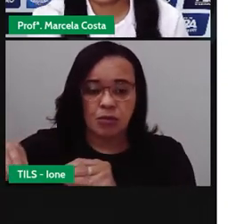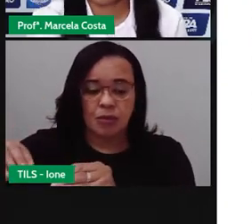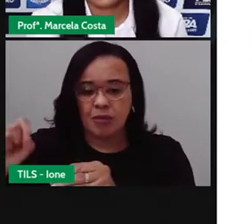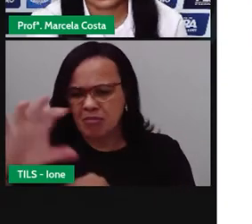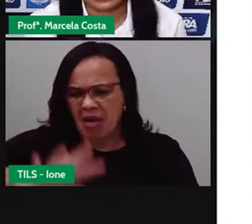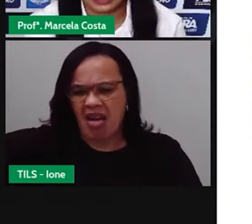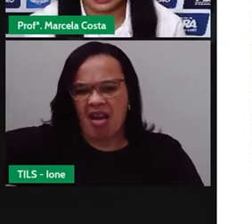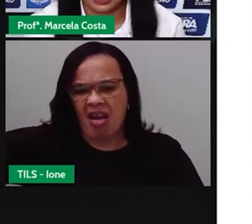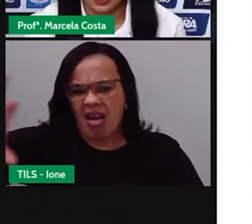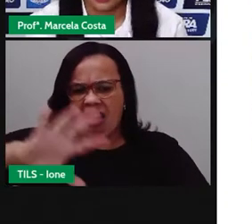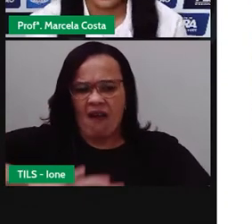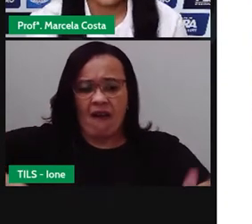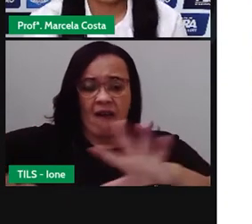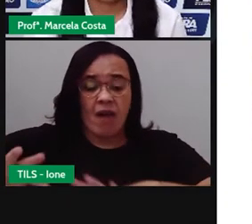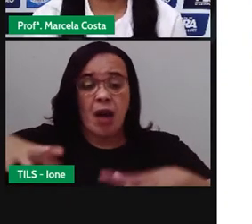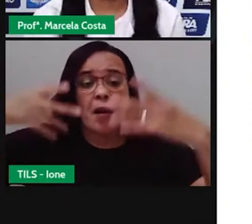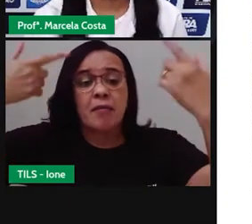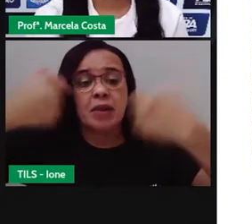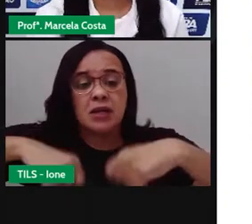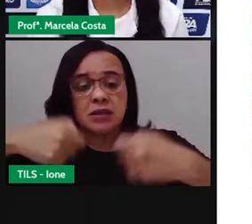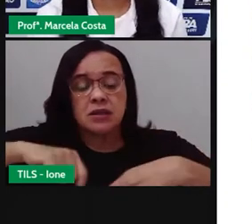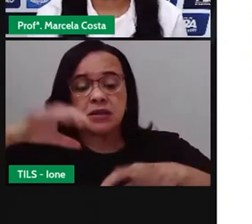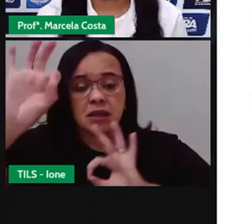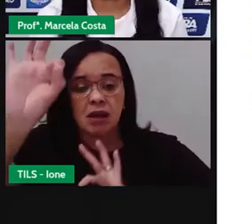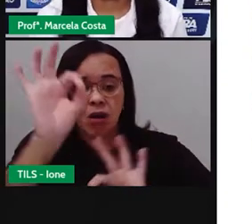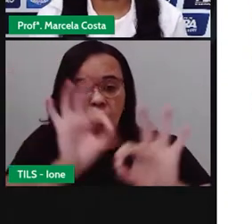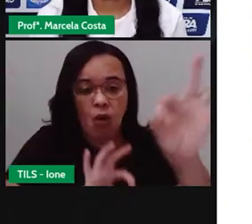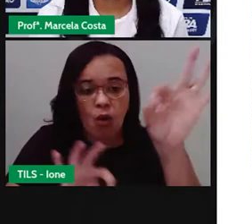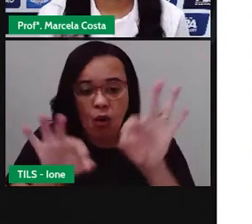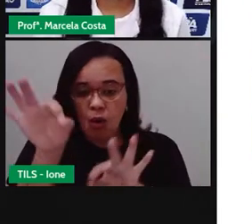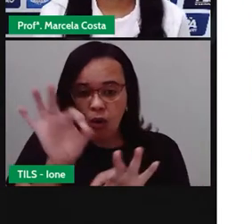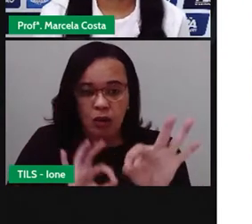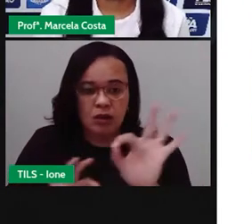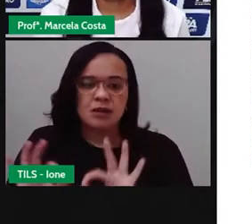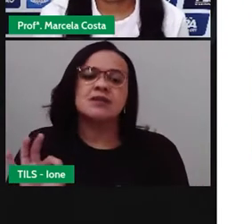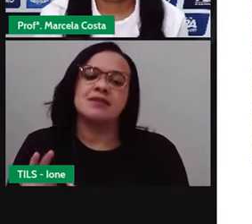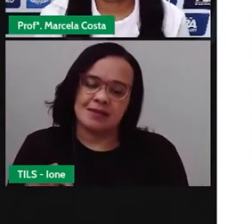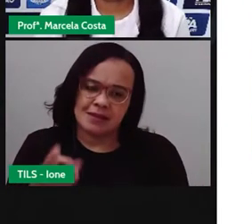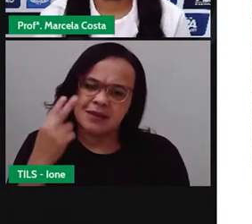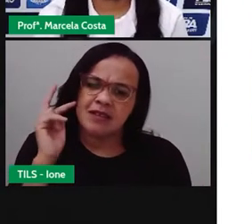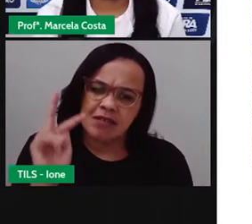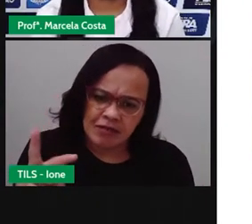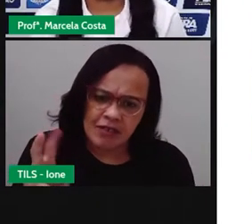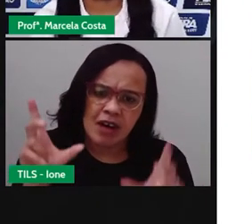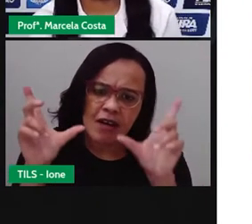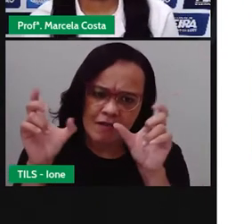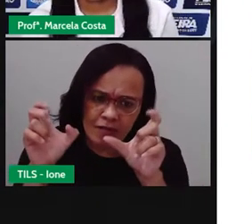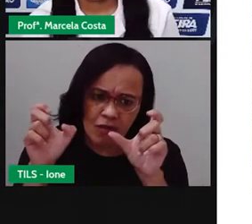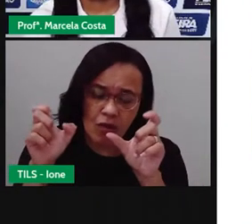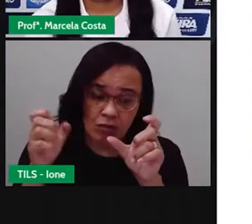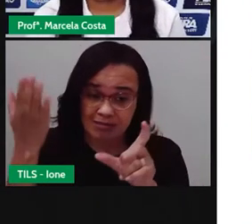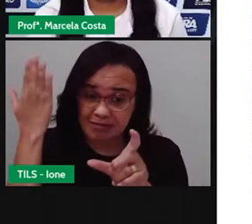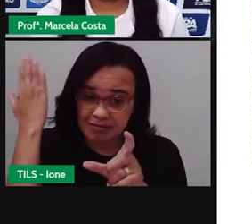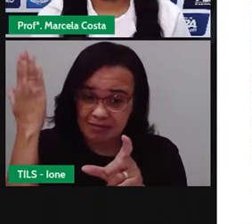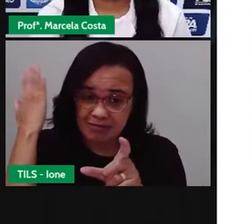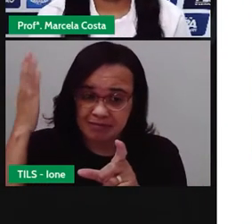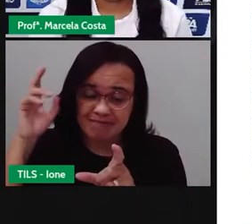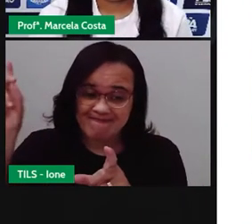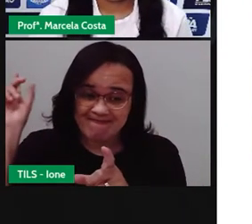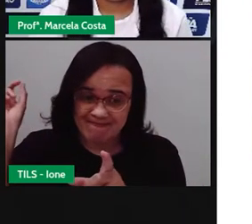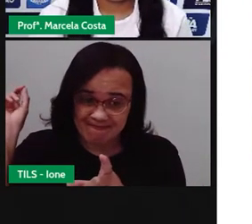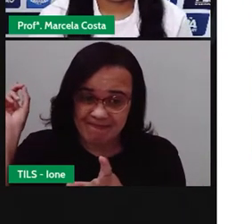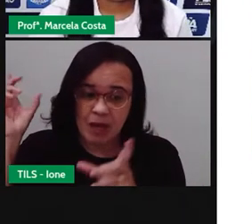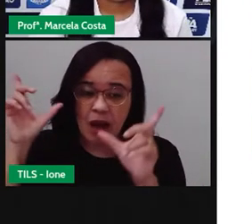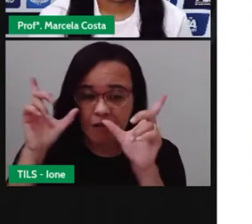espalhadas pela cidade. Olha, fazem aqui essas imagens da antiga feira livre que era realizada no Centro da Cidade